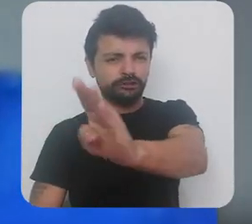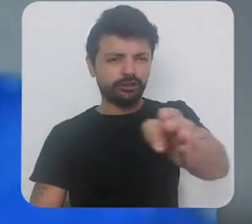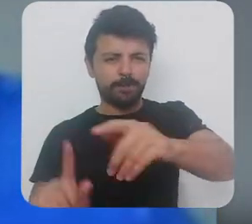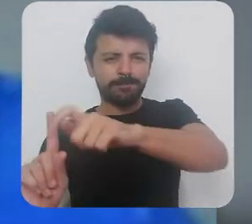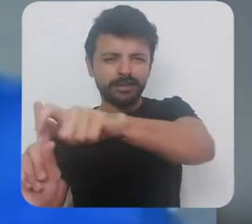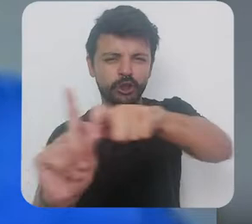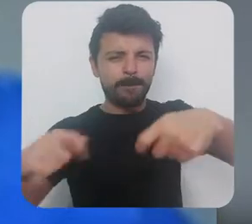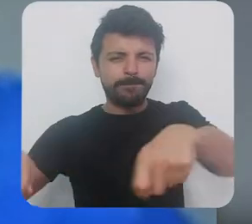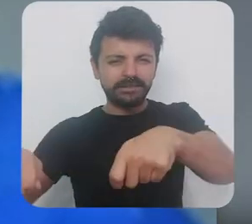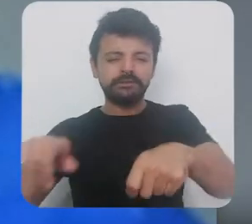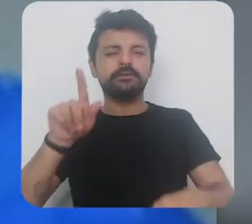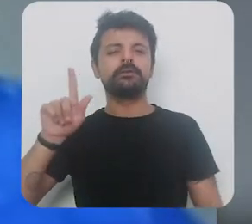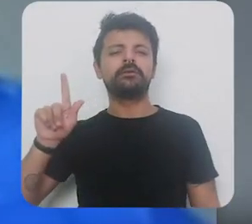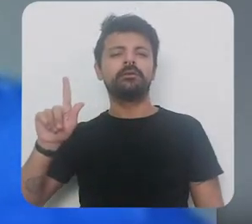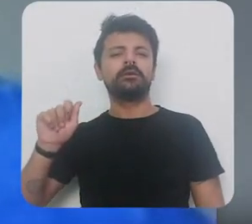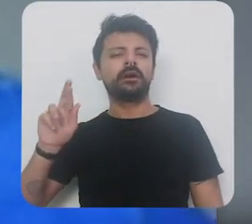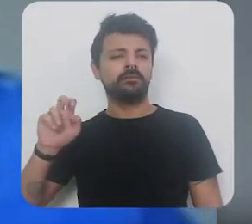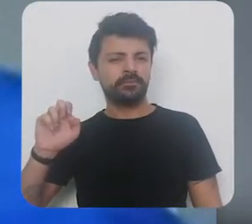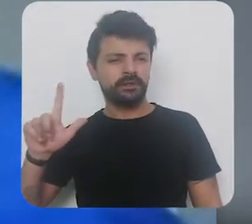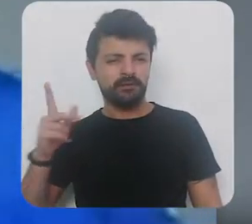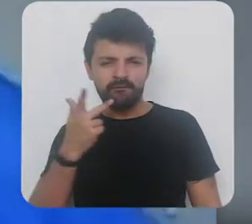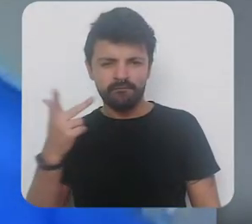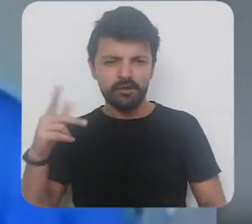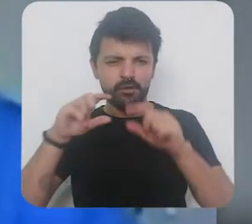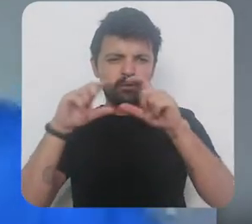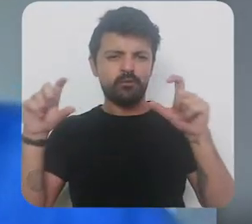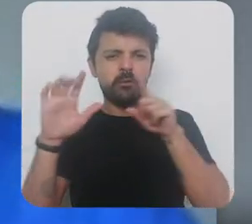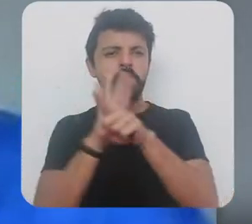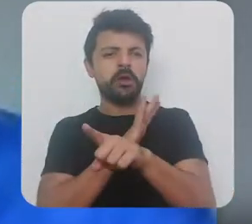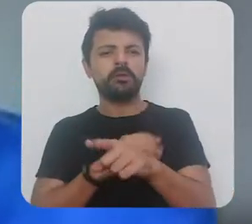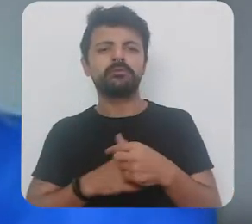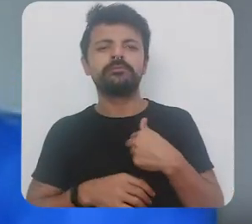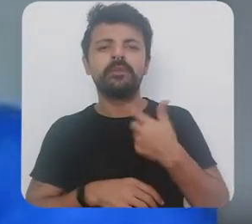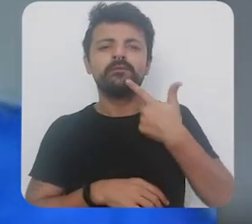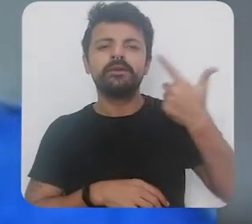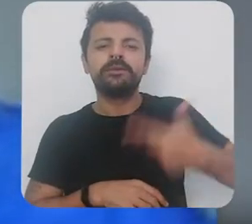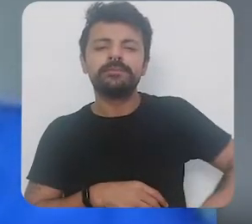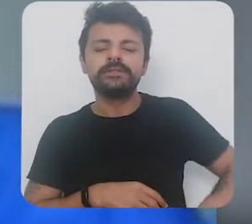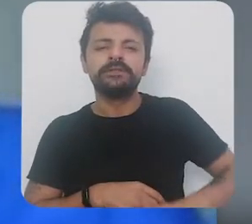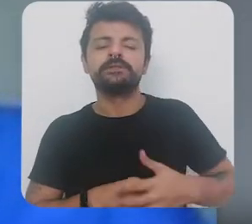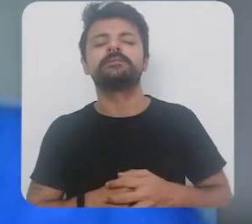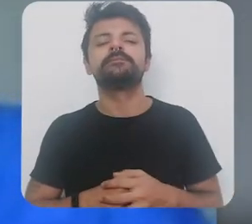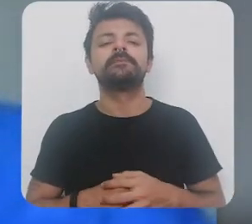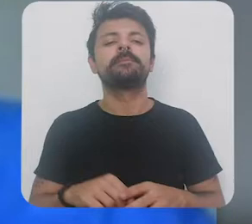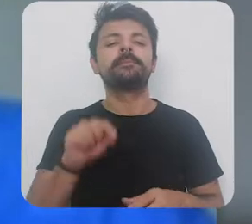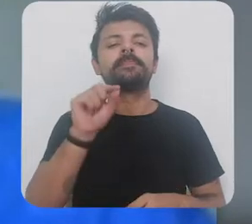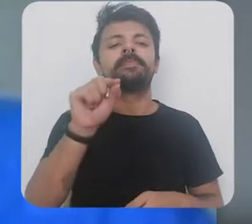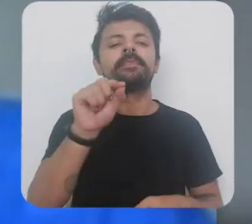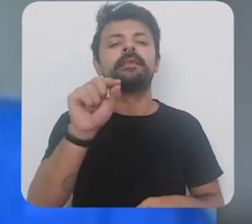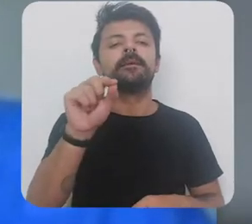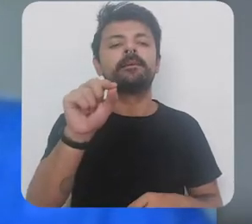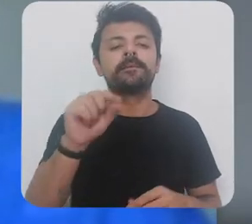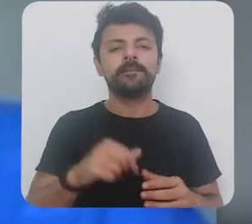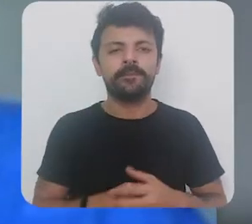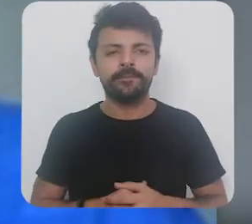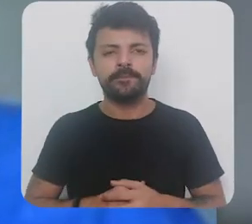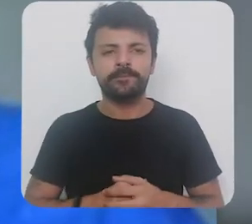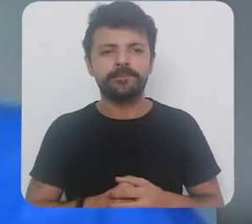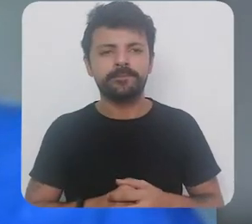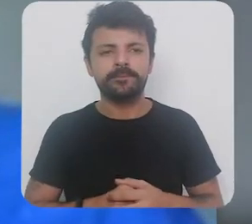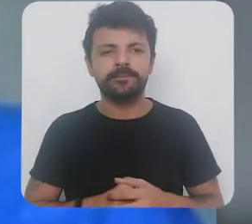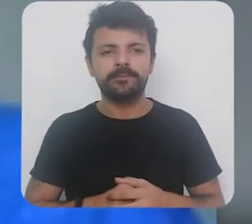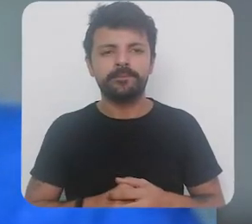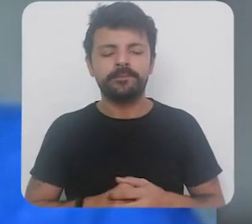Gabriel que colocou uma pergunta que eu vou repetir aqui que ele colocou para mim que era os